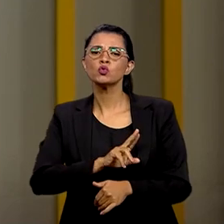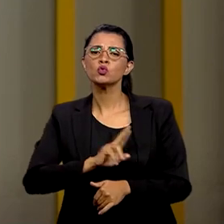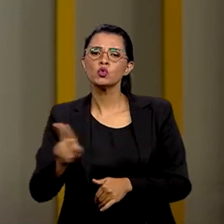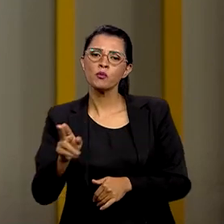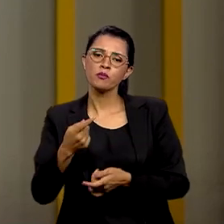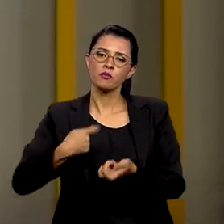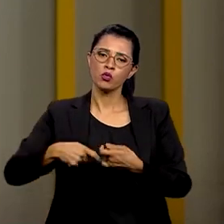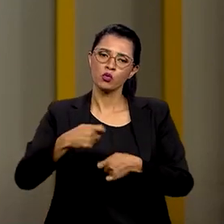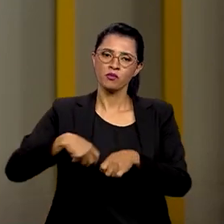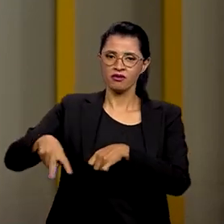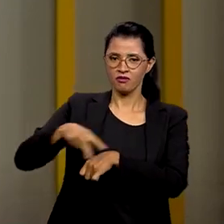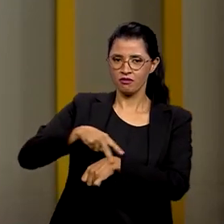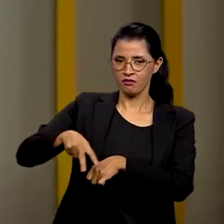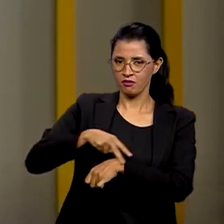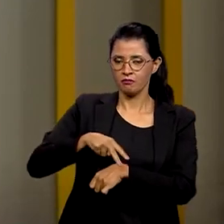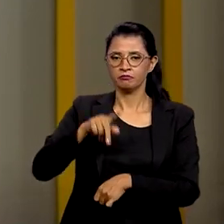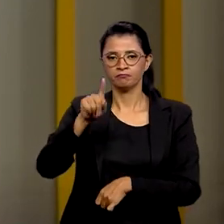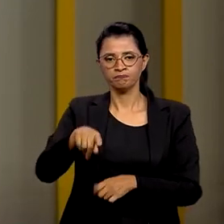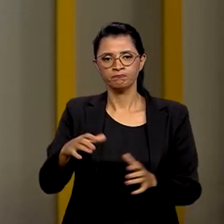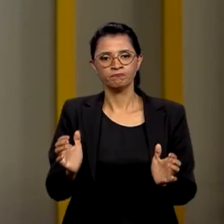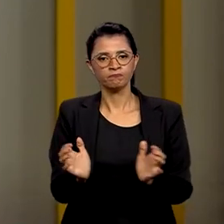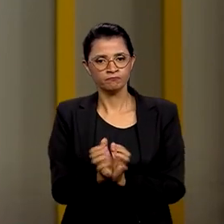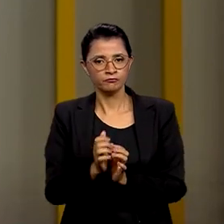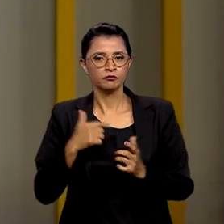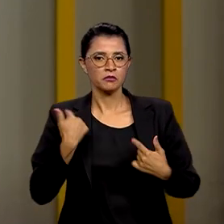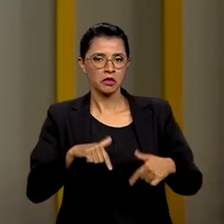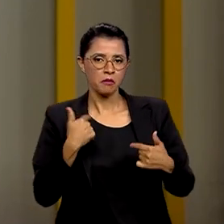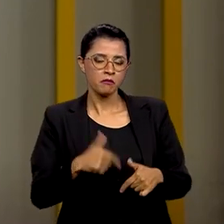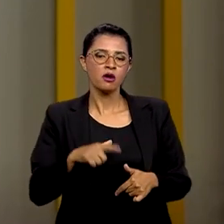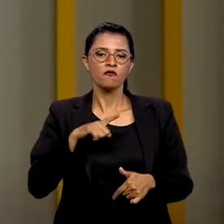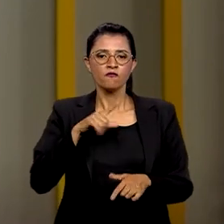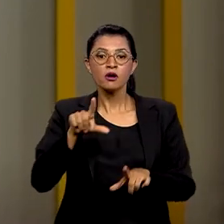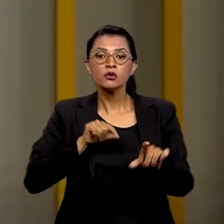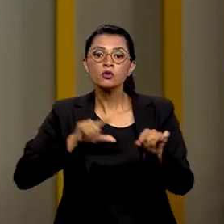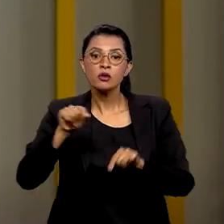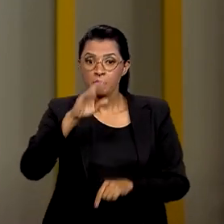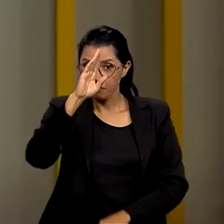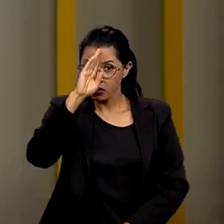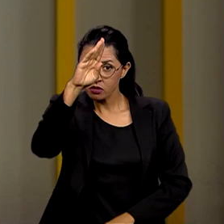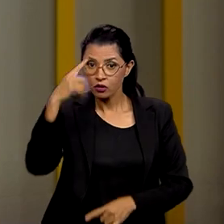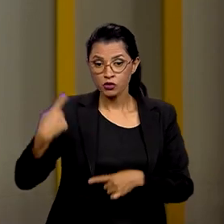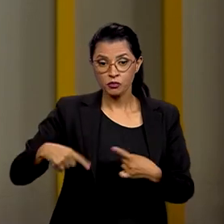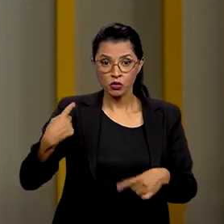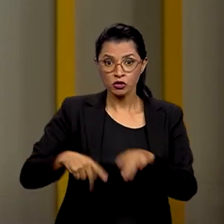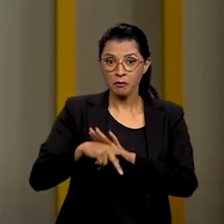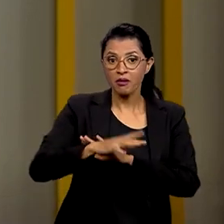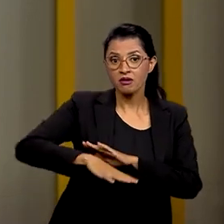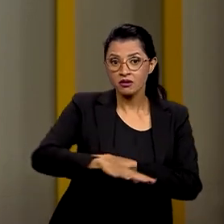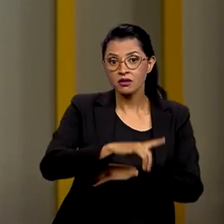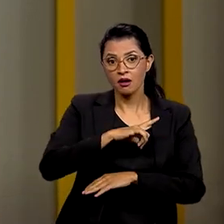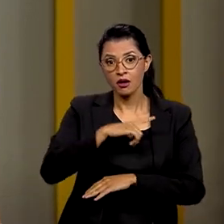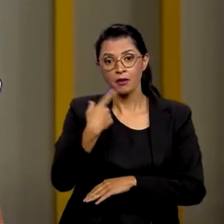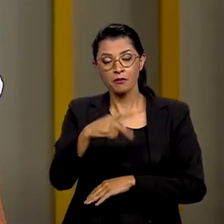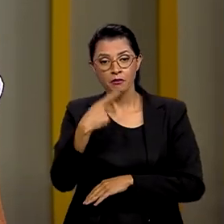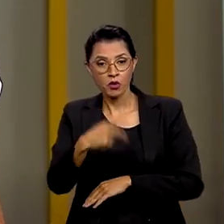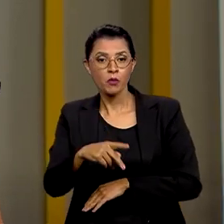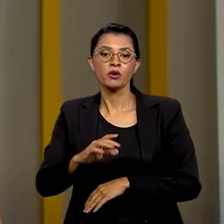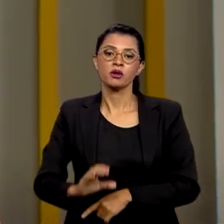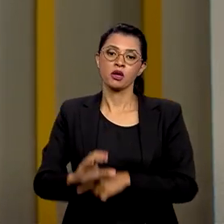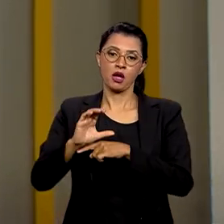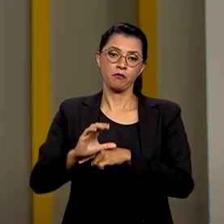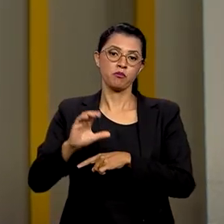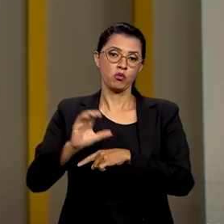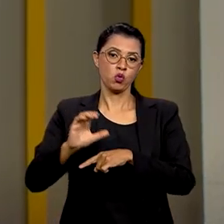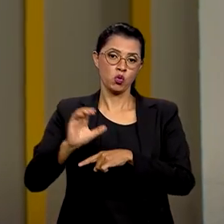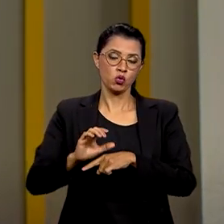economia verde. Grupos de trabalho vão definir as prioridades e políticas públicas para o mercado regulado de carbono,